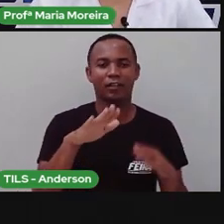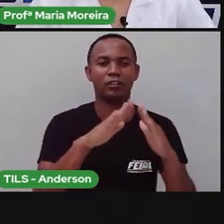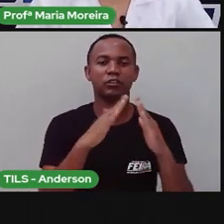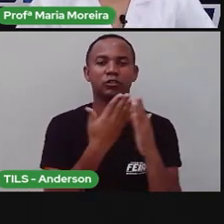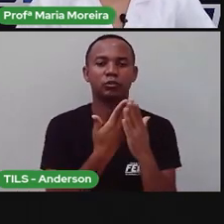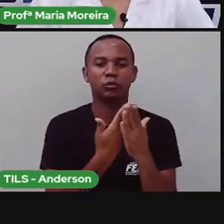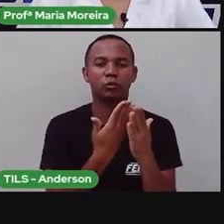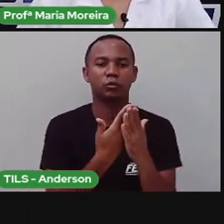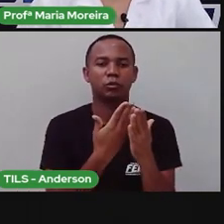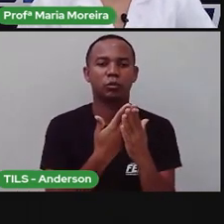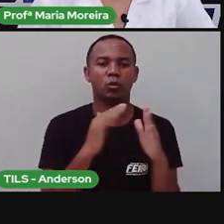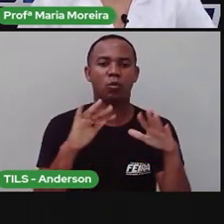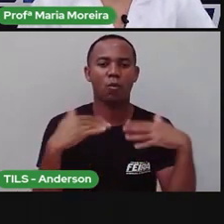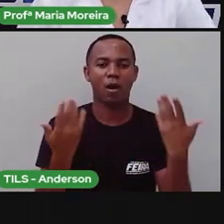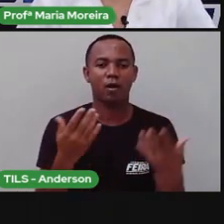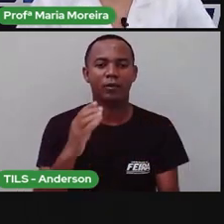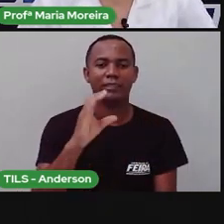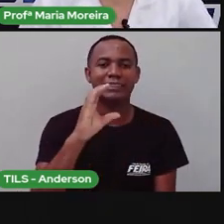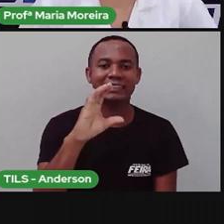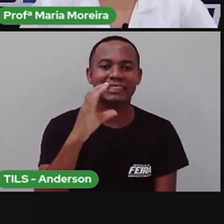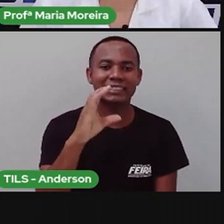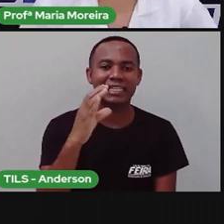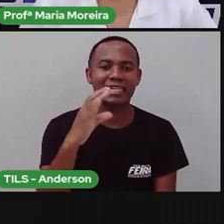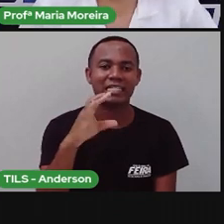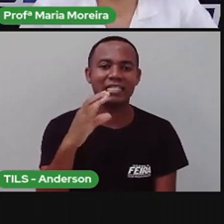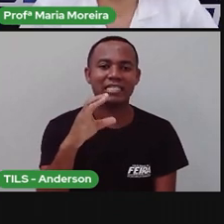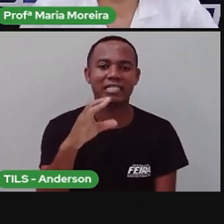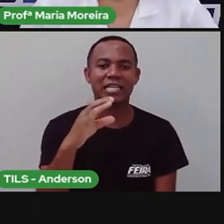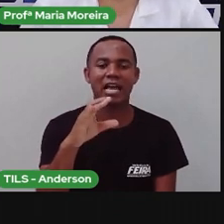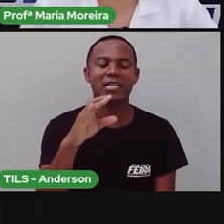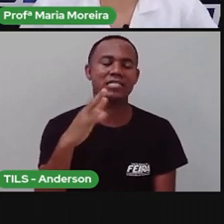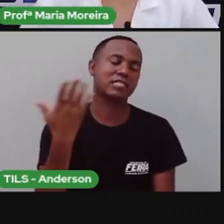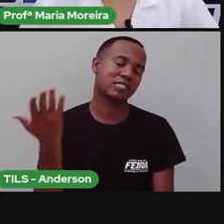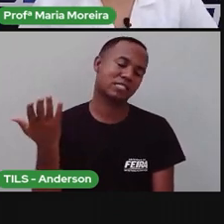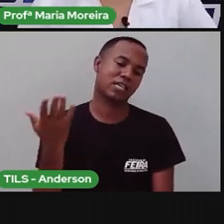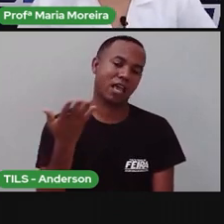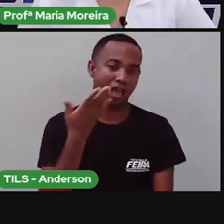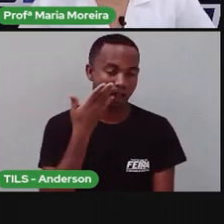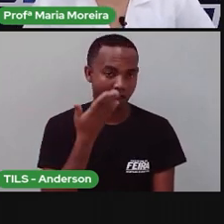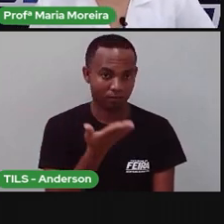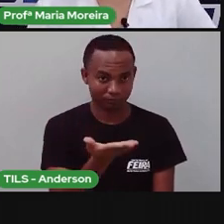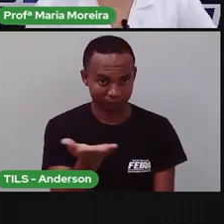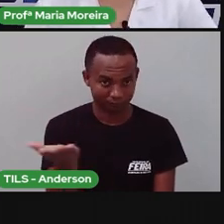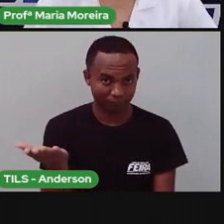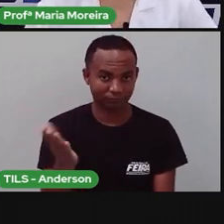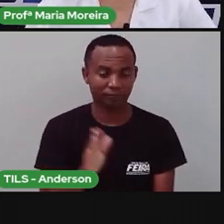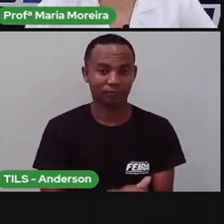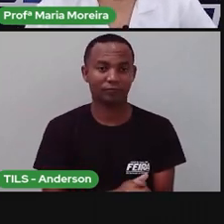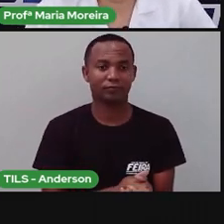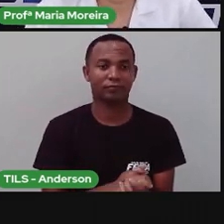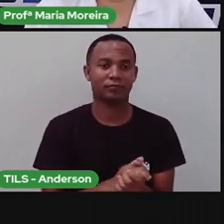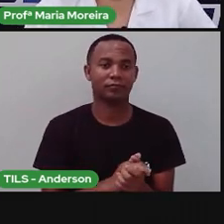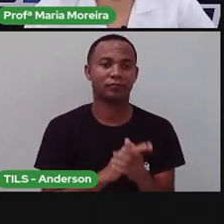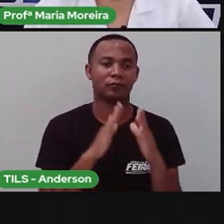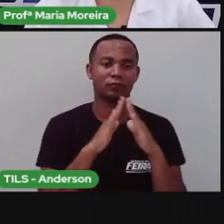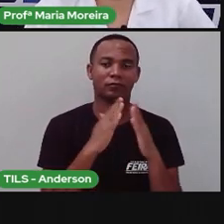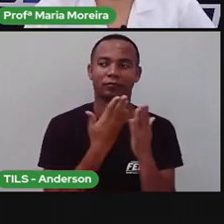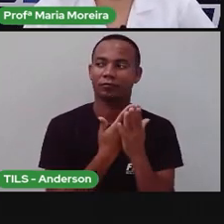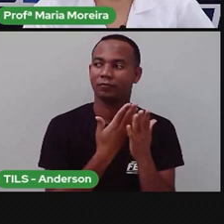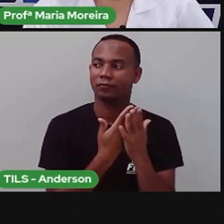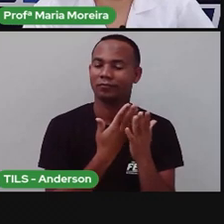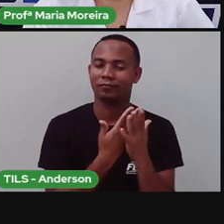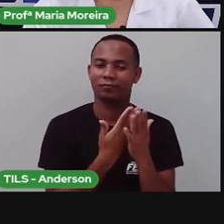interdisciplinar, hoje é o quê? Ciências humanas. Vamos lá, terceiro ano, para mais uma aula